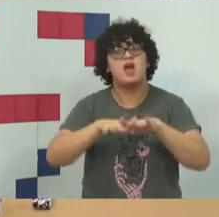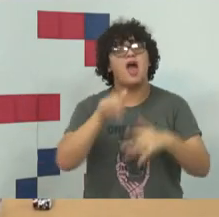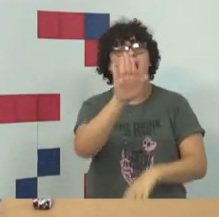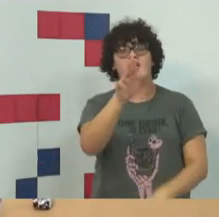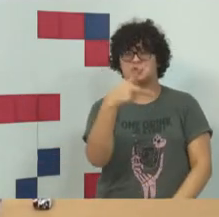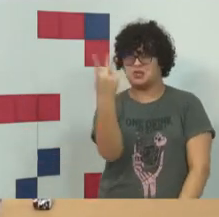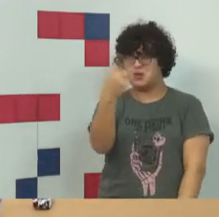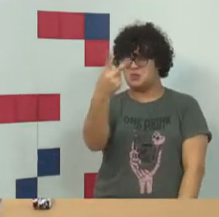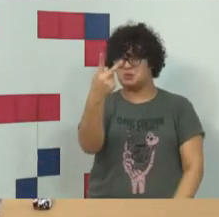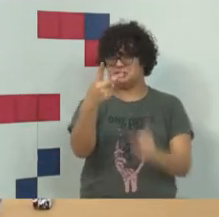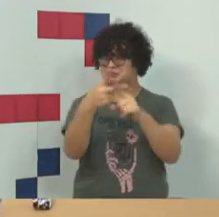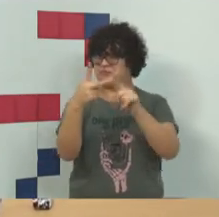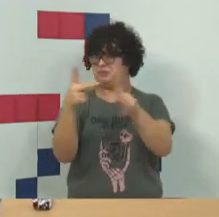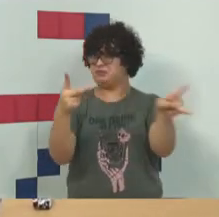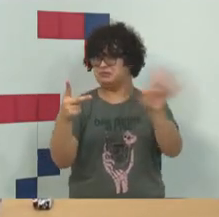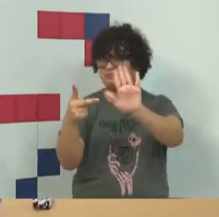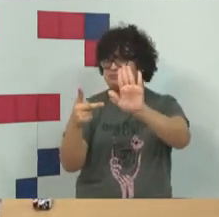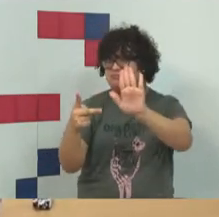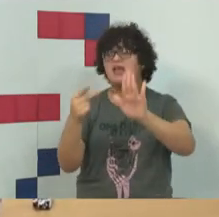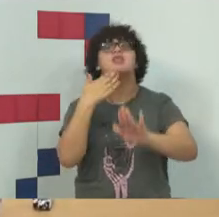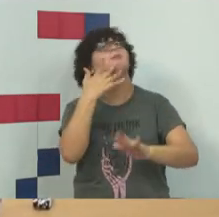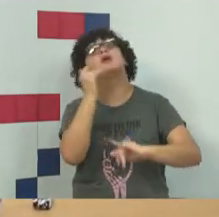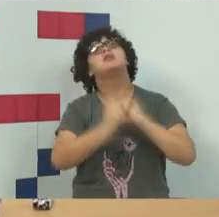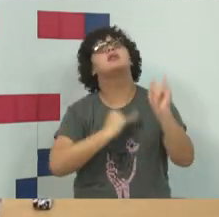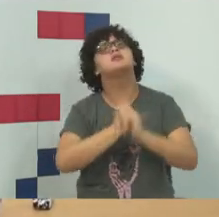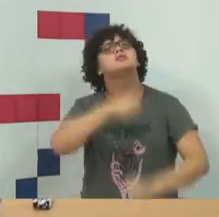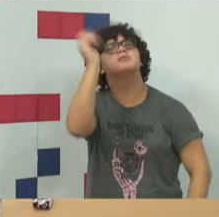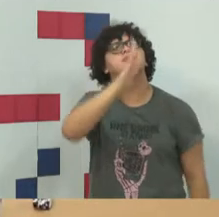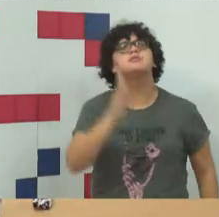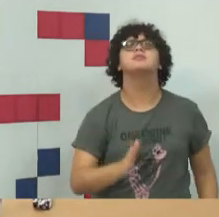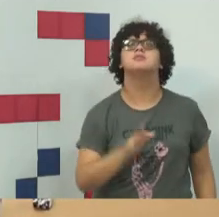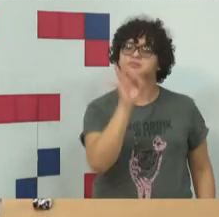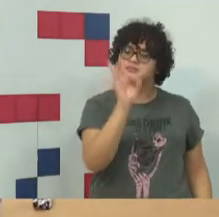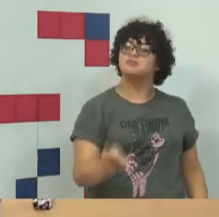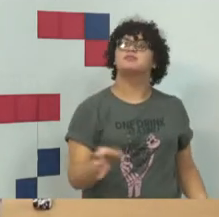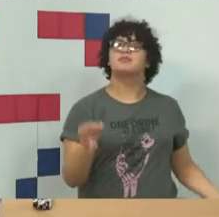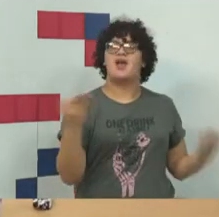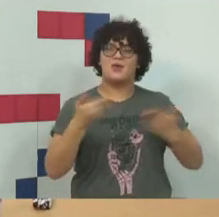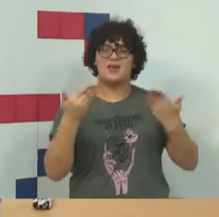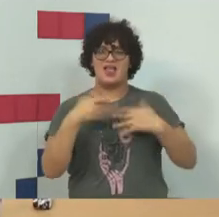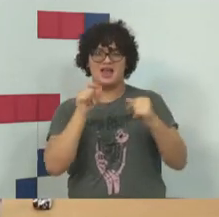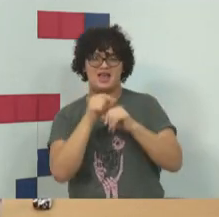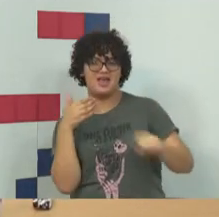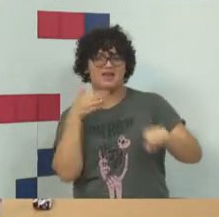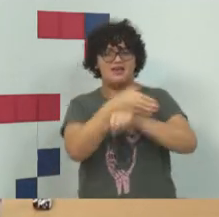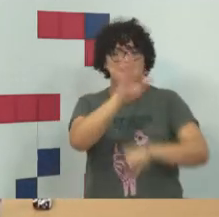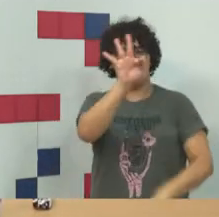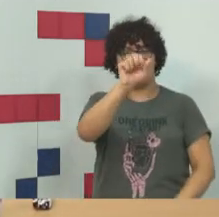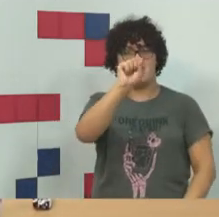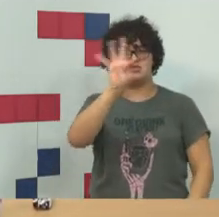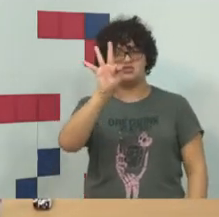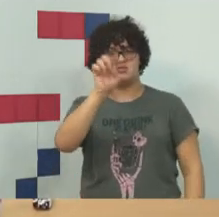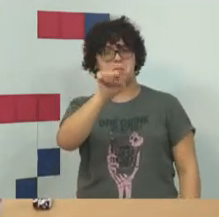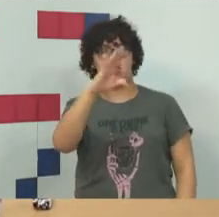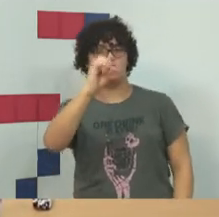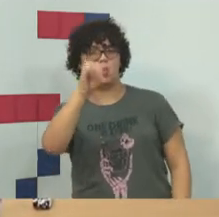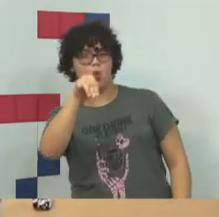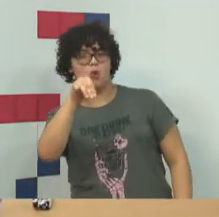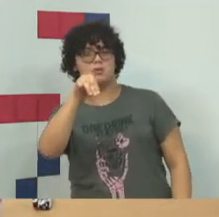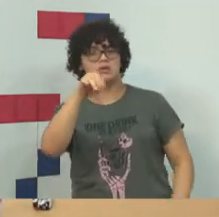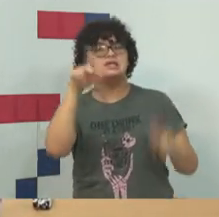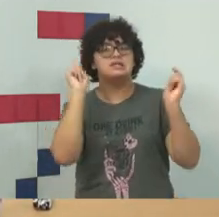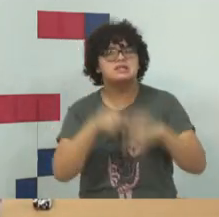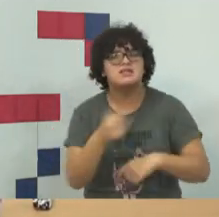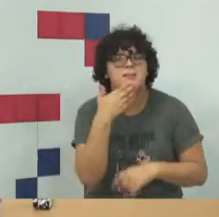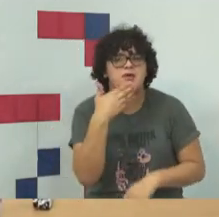expositor chamou a atenção à questão da internet brasileira, que realmente, se você fizer, entra lá no fast.com e colocar lá para medir